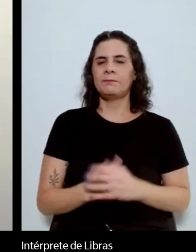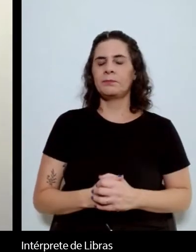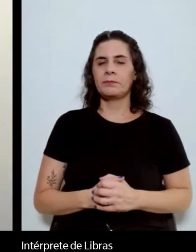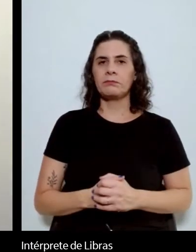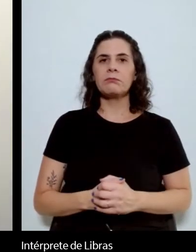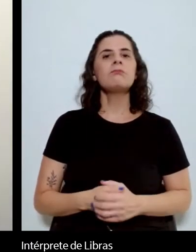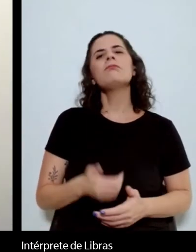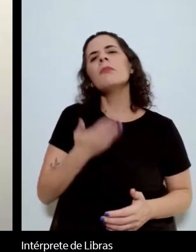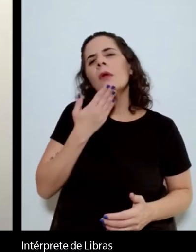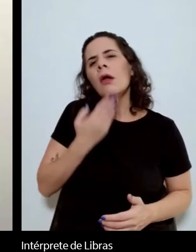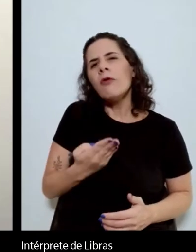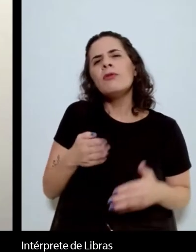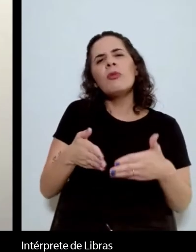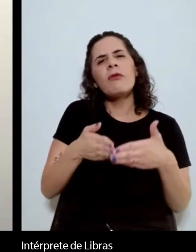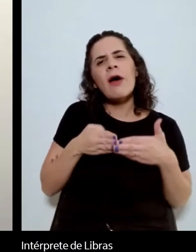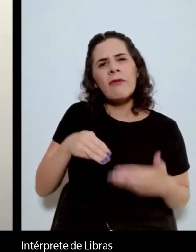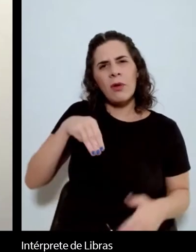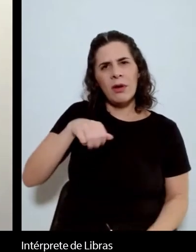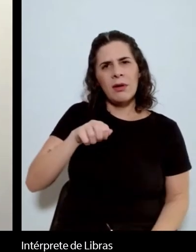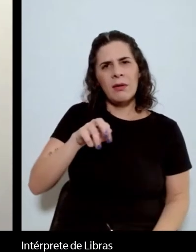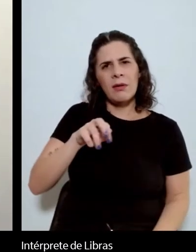Marcelo projetar o slide.